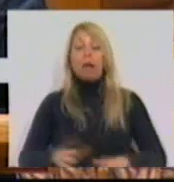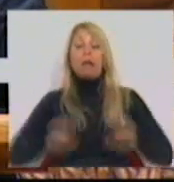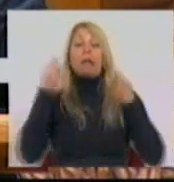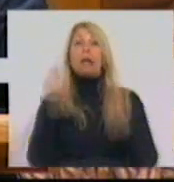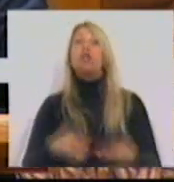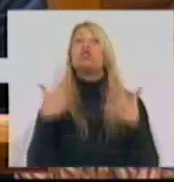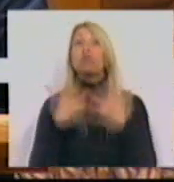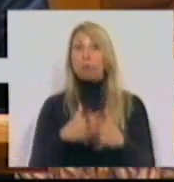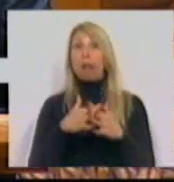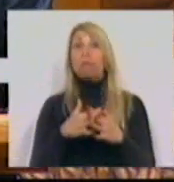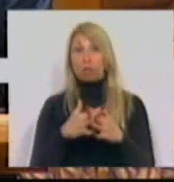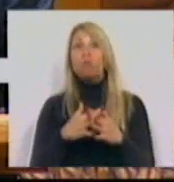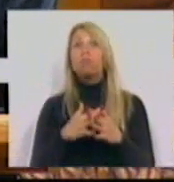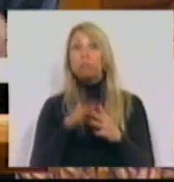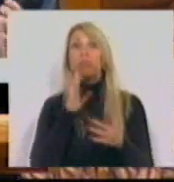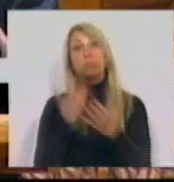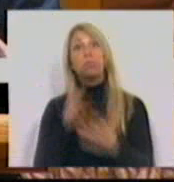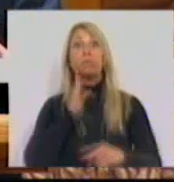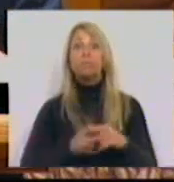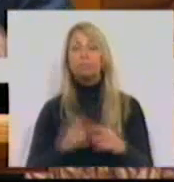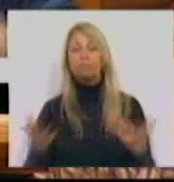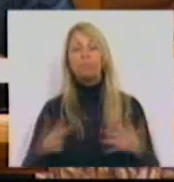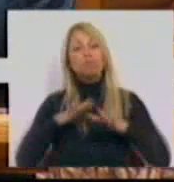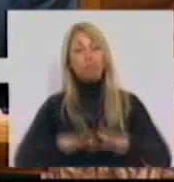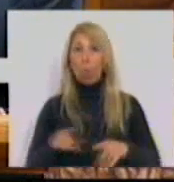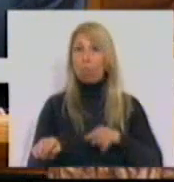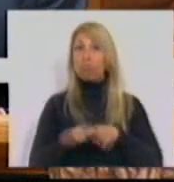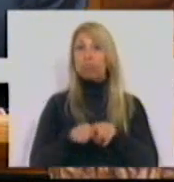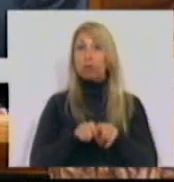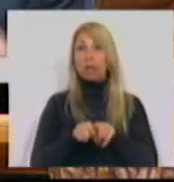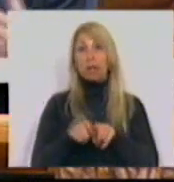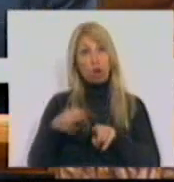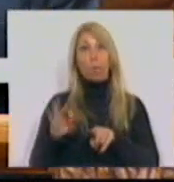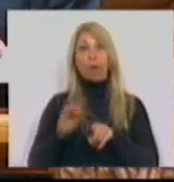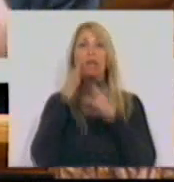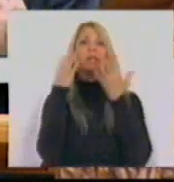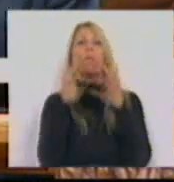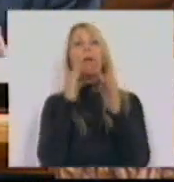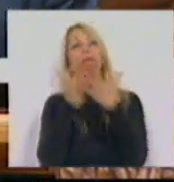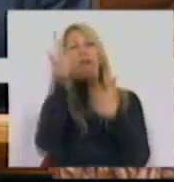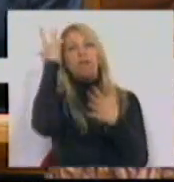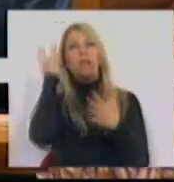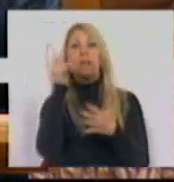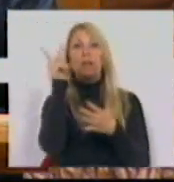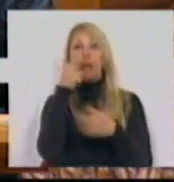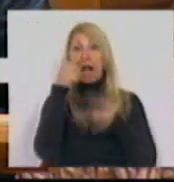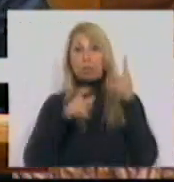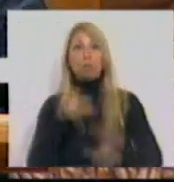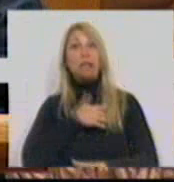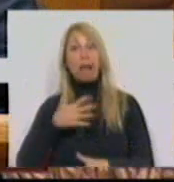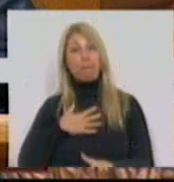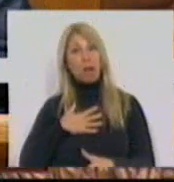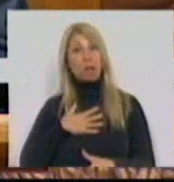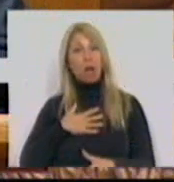reprodutivos, que preferiu suspender a política que vinha do PS, de simplificação administrativa, facilitando a vida às pessoas e às empresas.